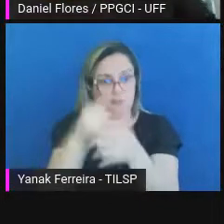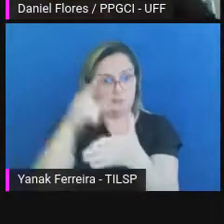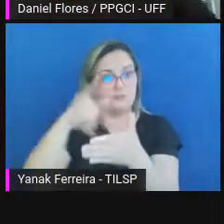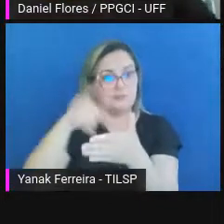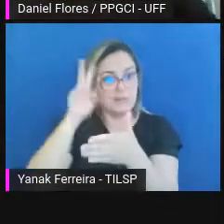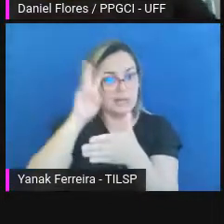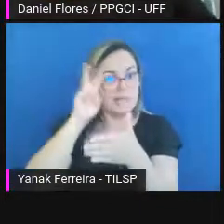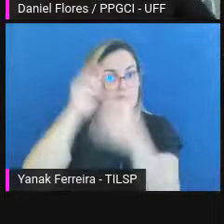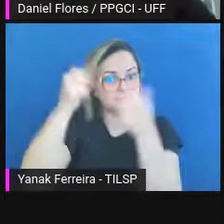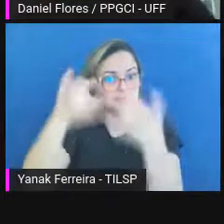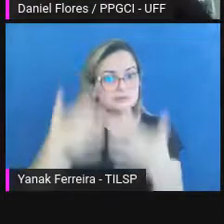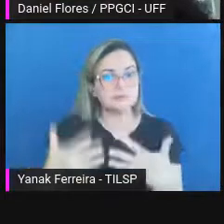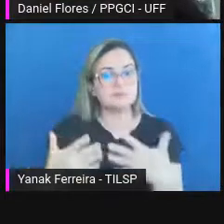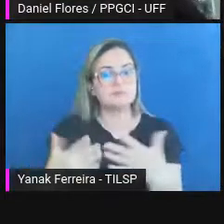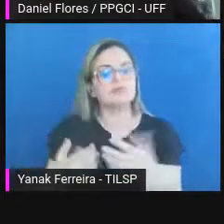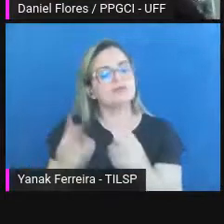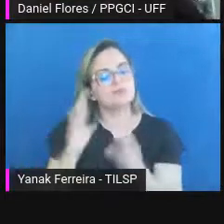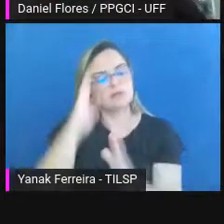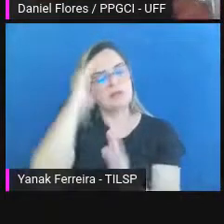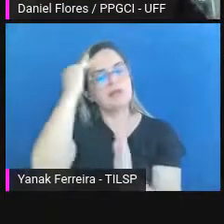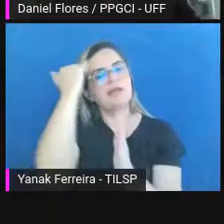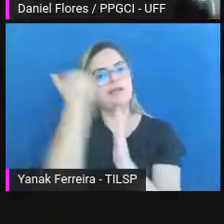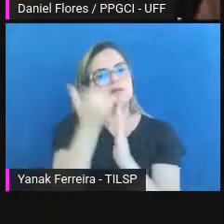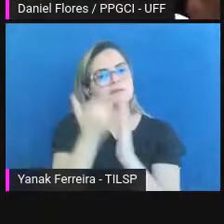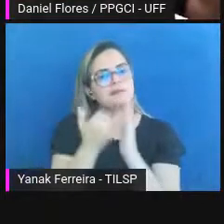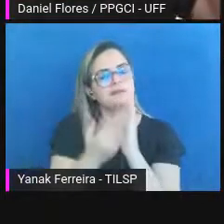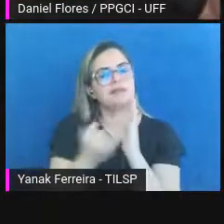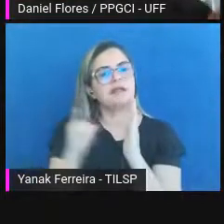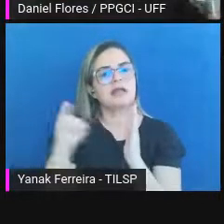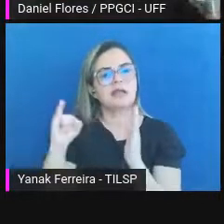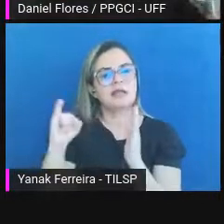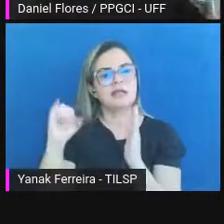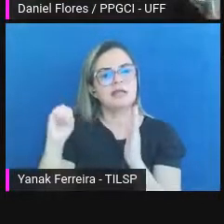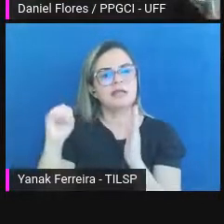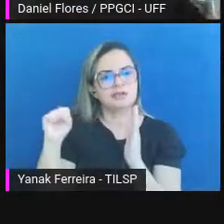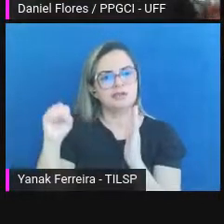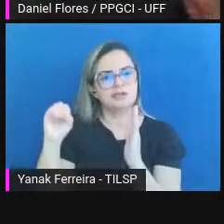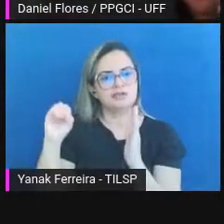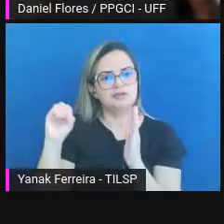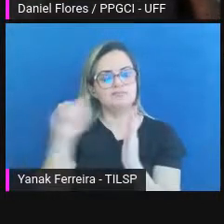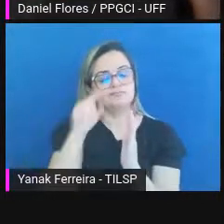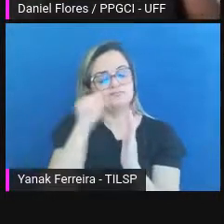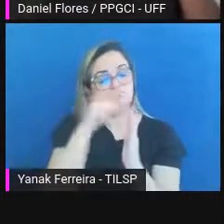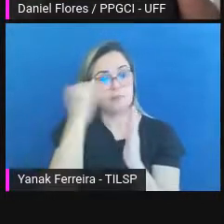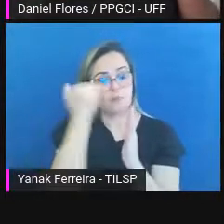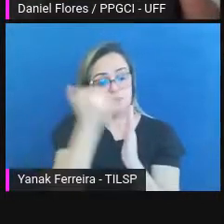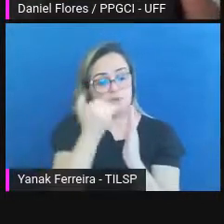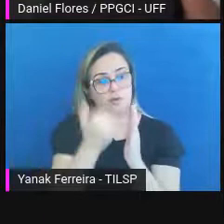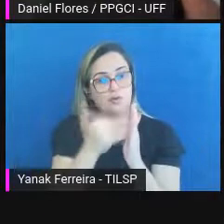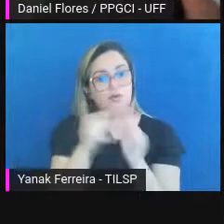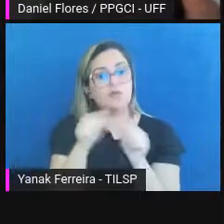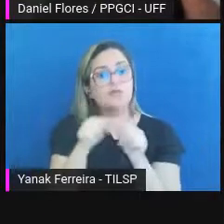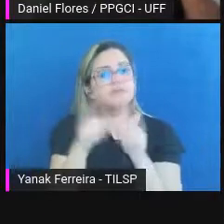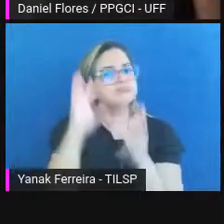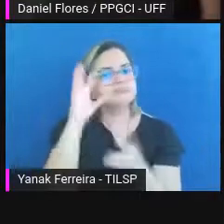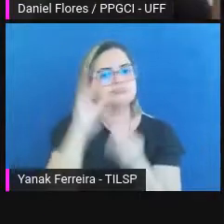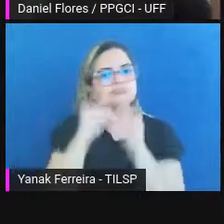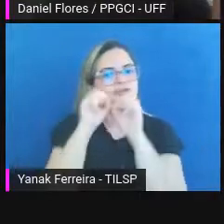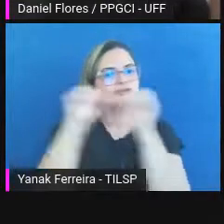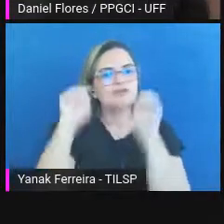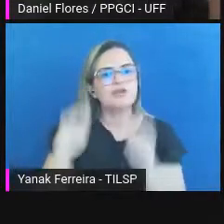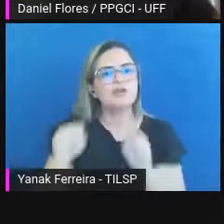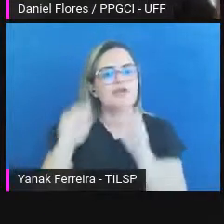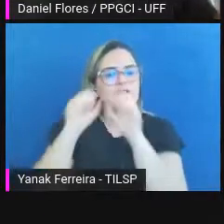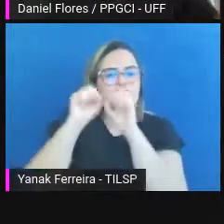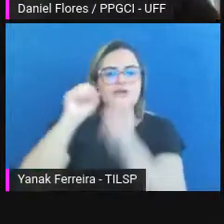de acordo com a norma ISO 14.721, e com uma abordagem sistêmica, com